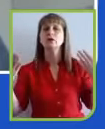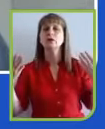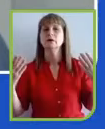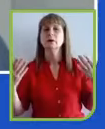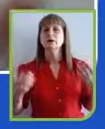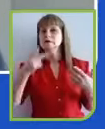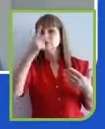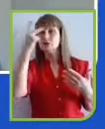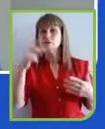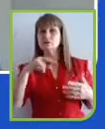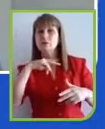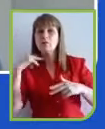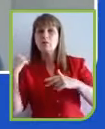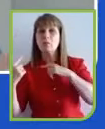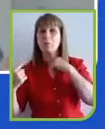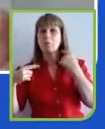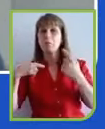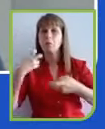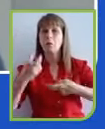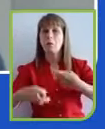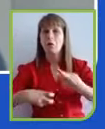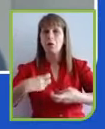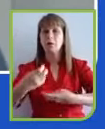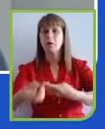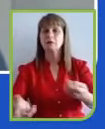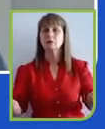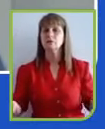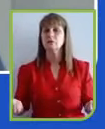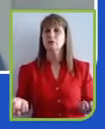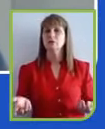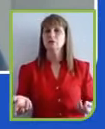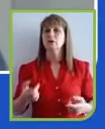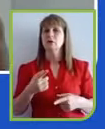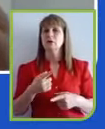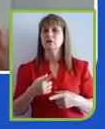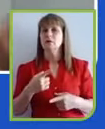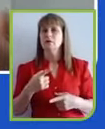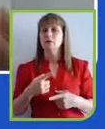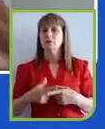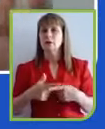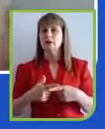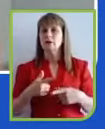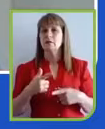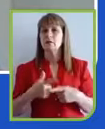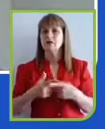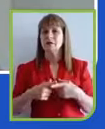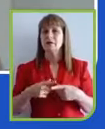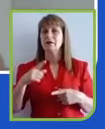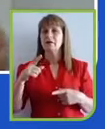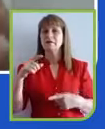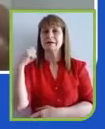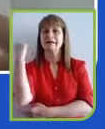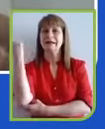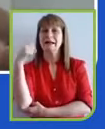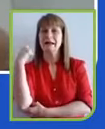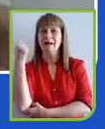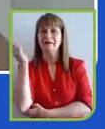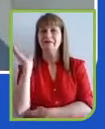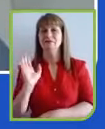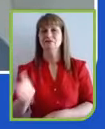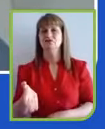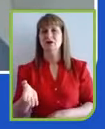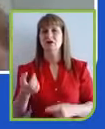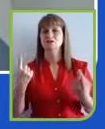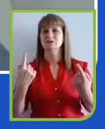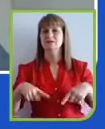Não é menos. Mas isso só vai se agravar. Então, é um desafio muito grande que, colocada a